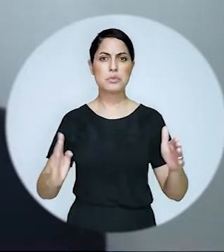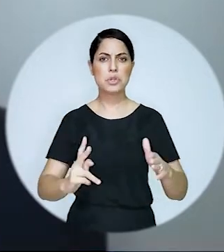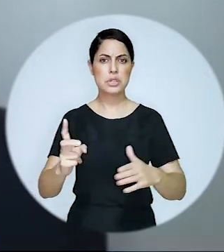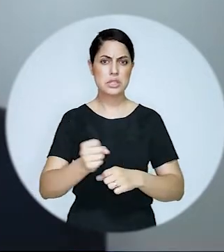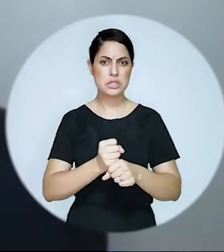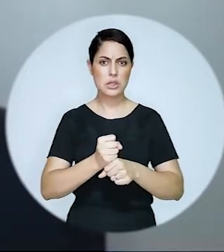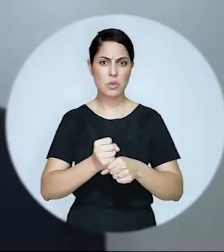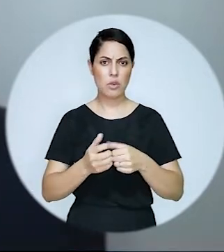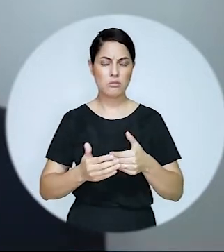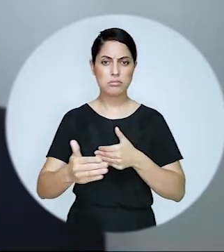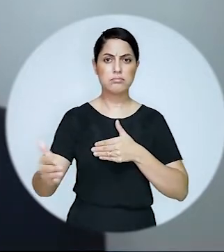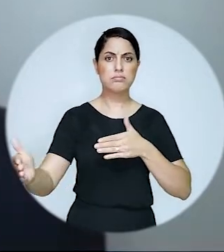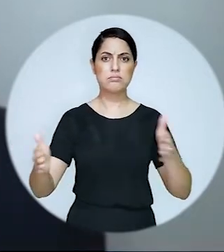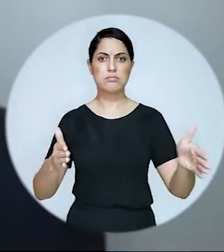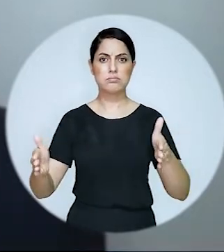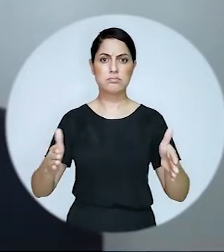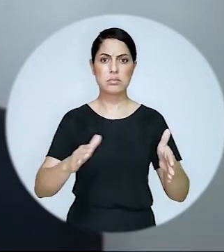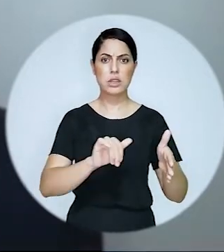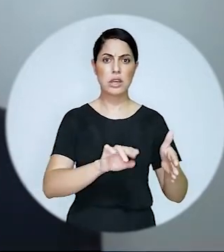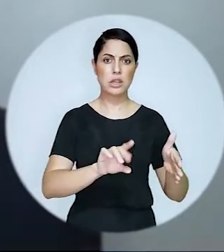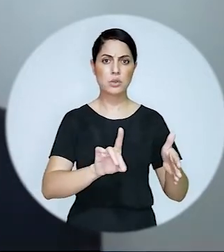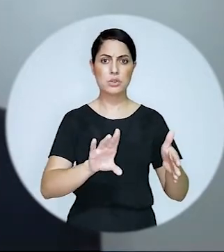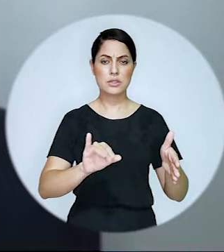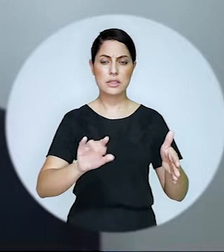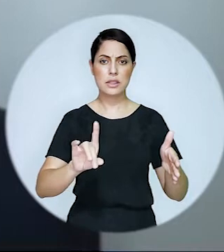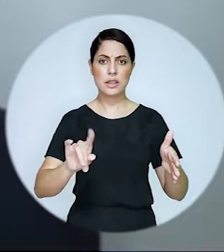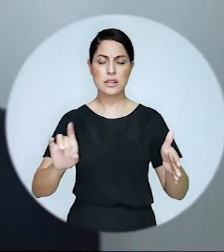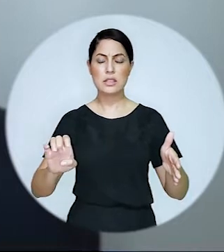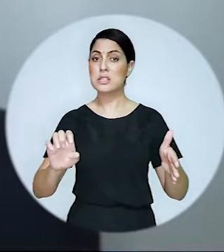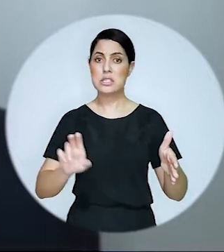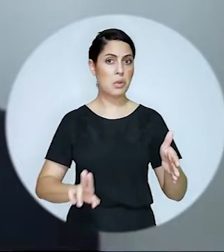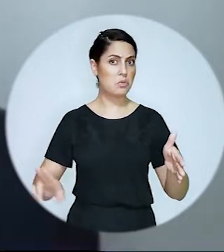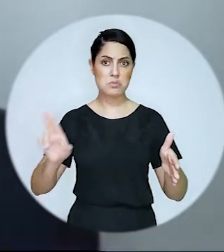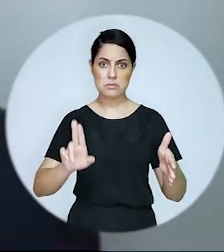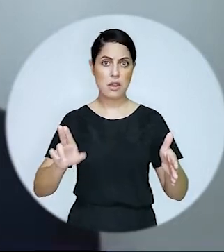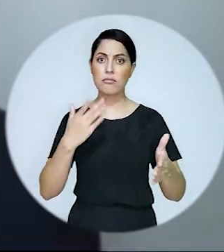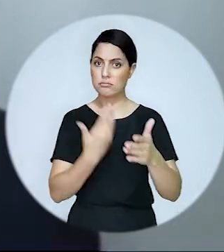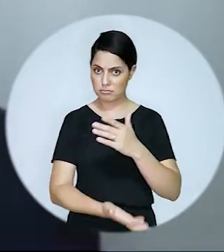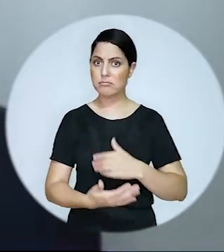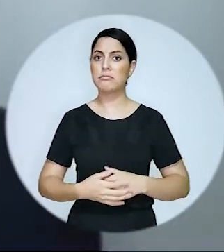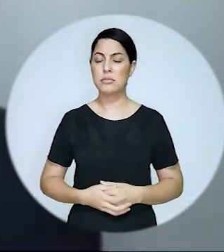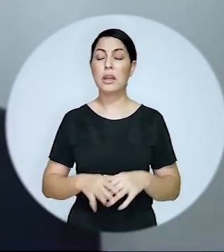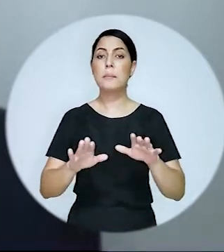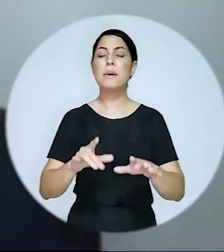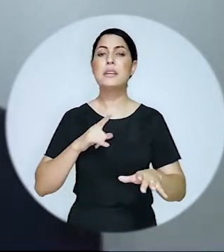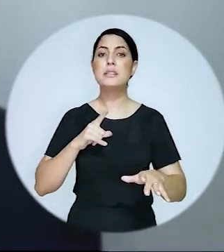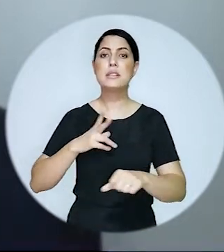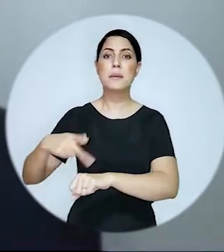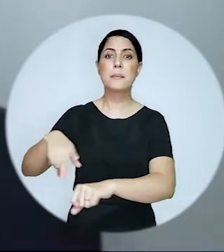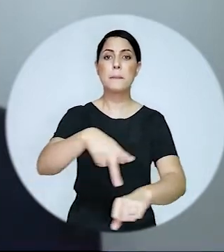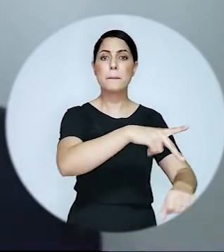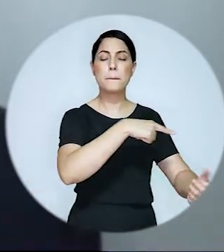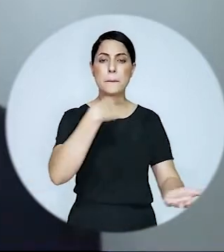esse prazo é de cinco anos. A marca só pode estar sujeita à caducidade se ela ficar sem ser usada por cinco anos ou mais. O acordo TRIPS